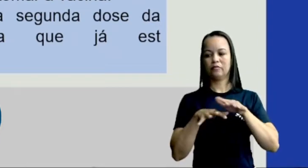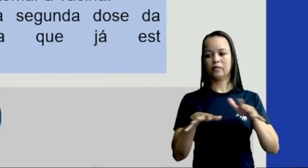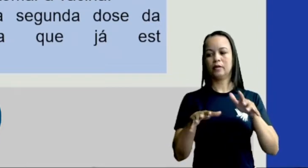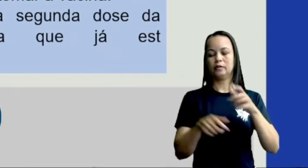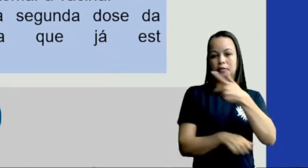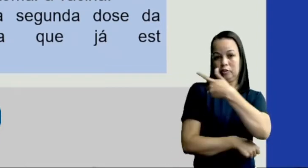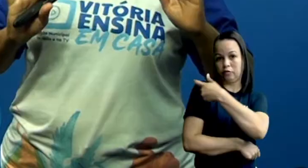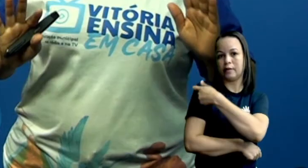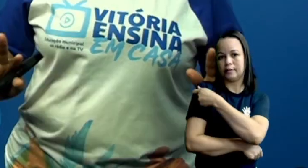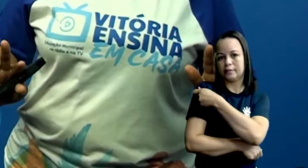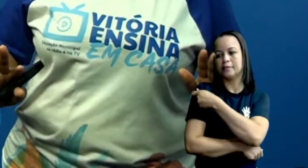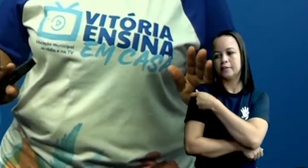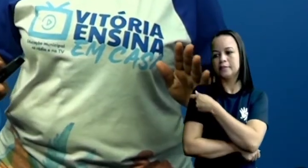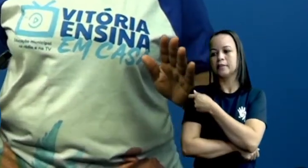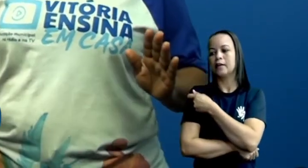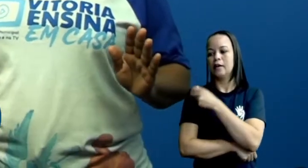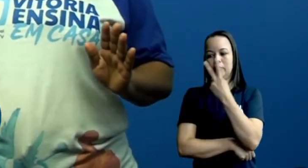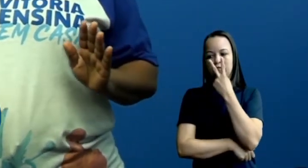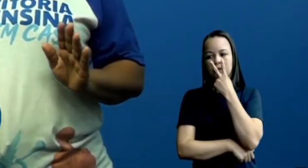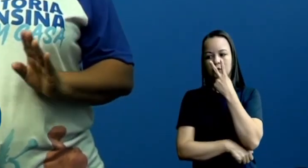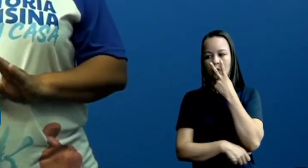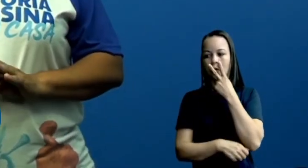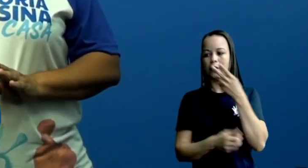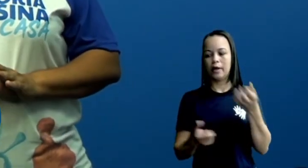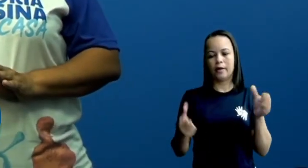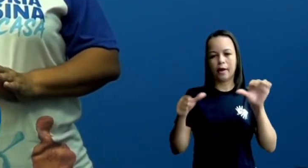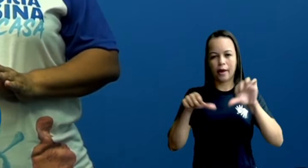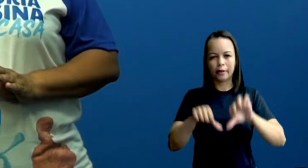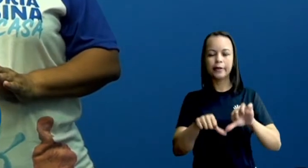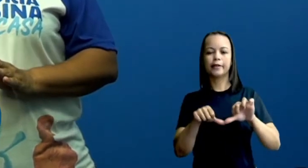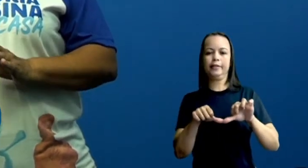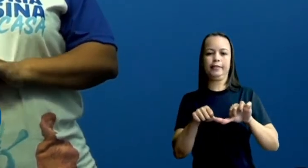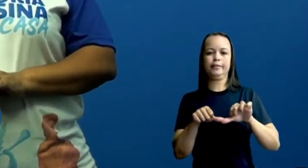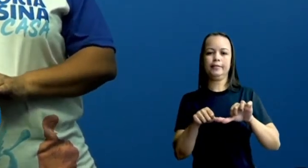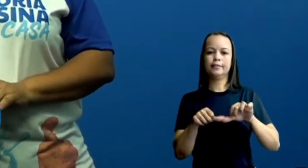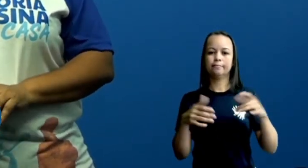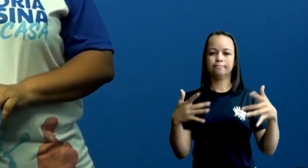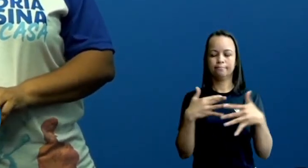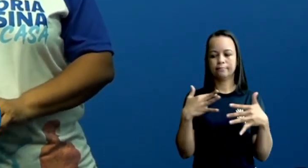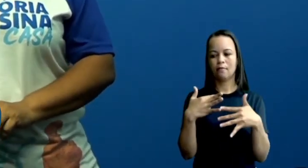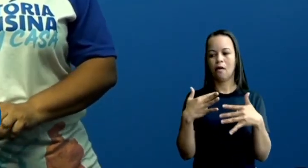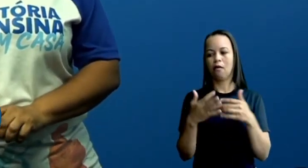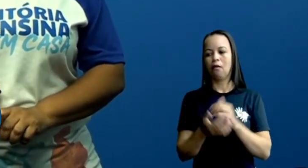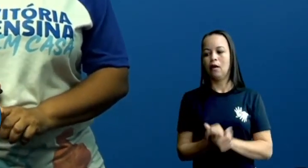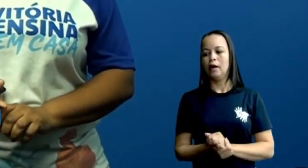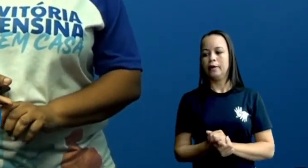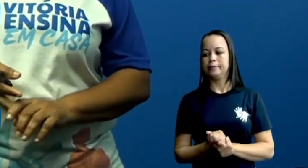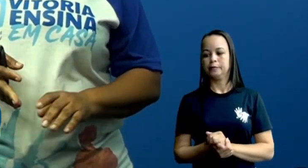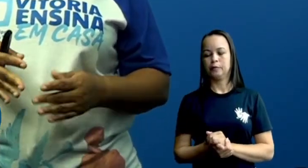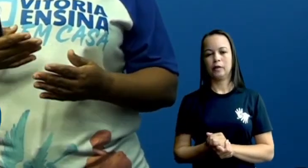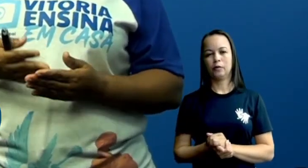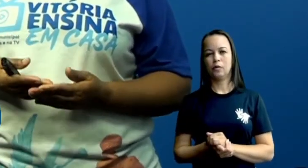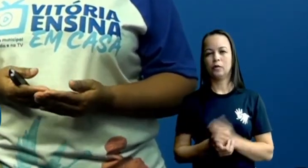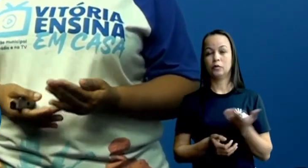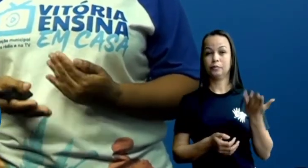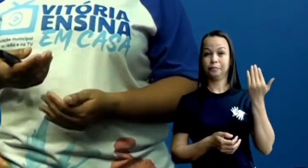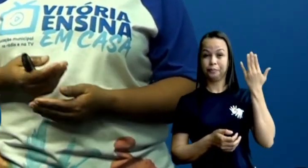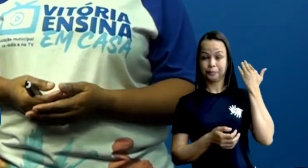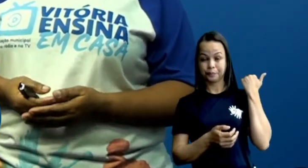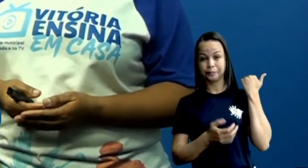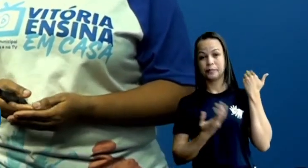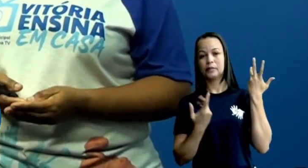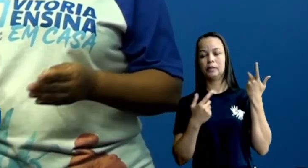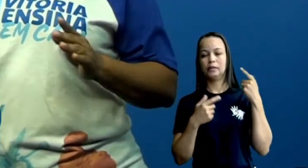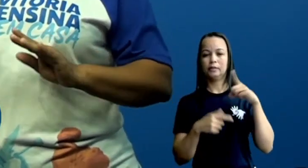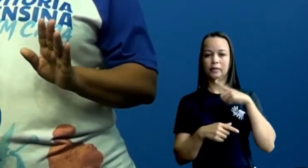sanitária. Vamos pensar um pouco, né? Na época que teve a crise sanitária da